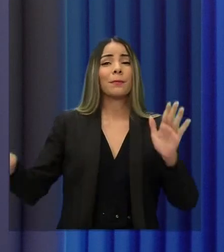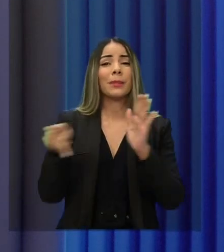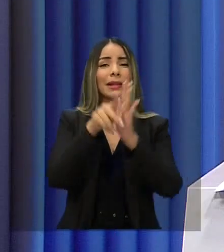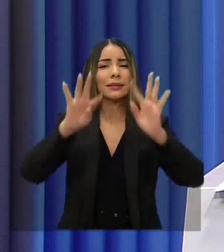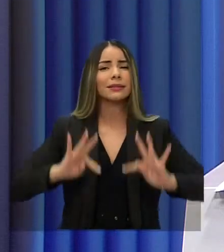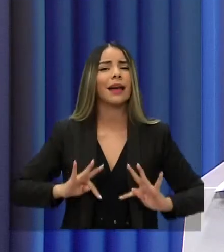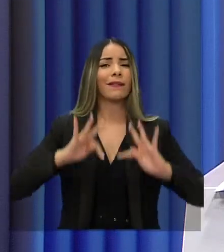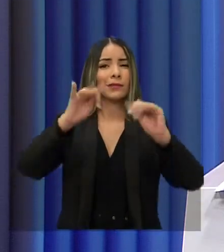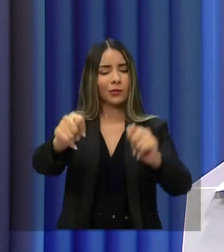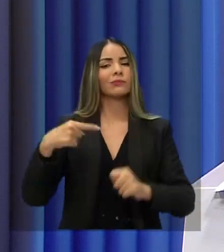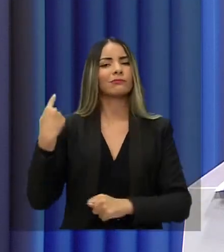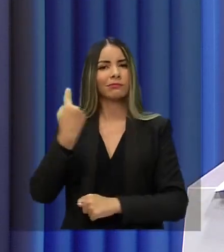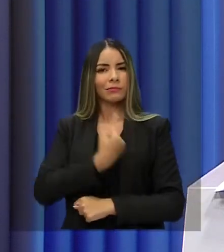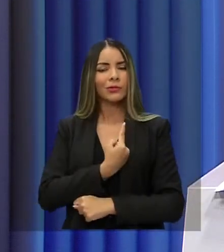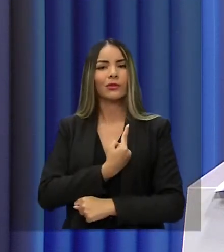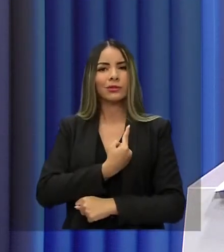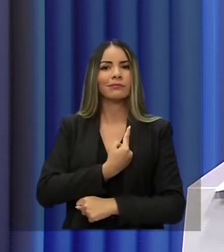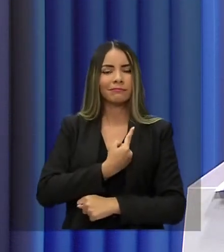conduzir o Ceará.